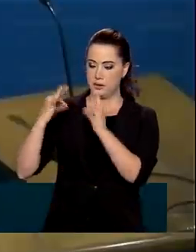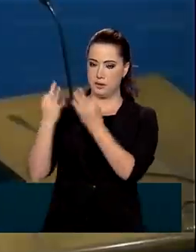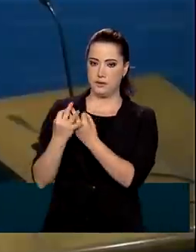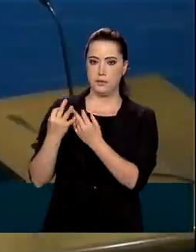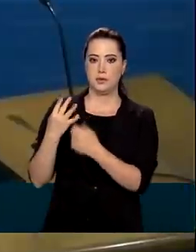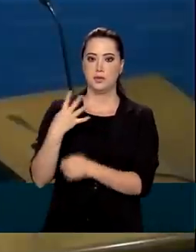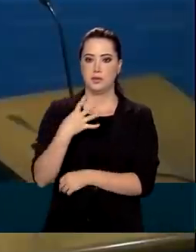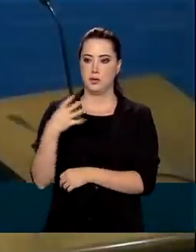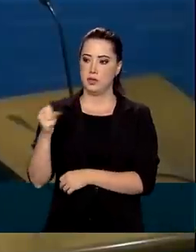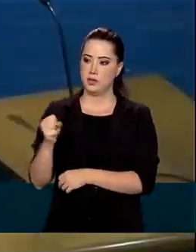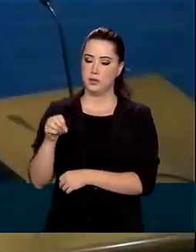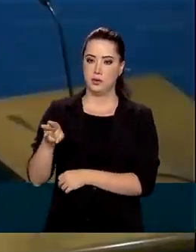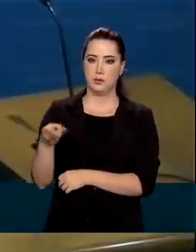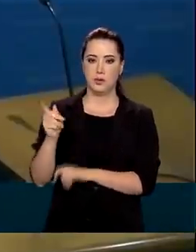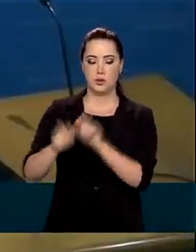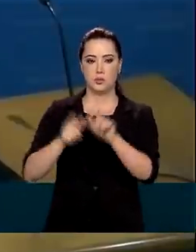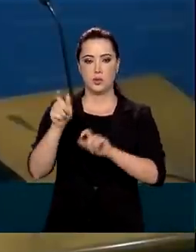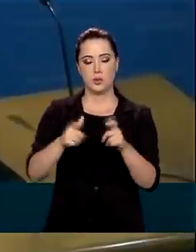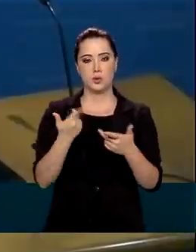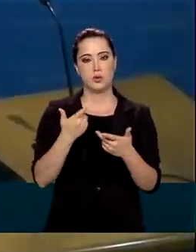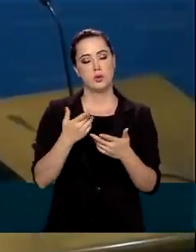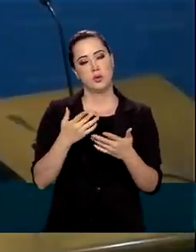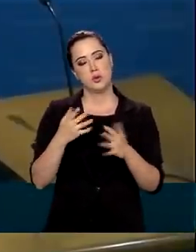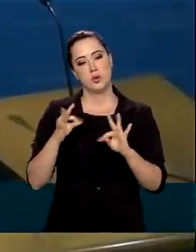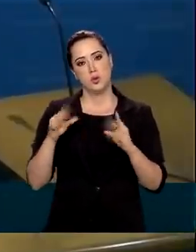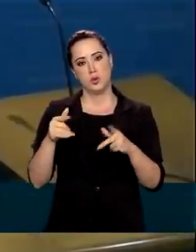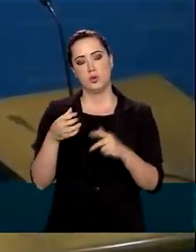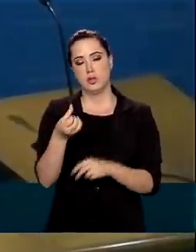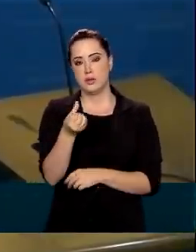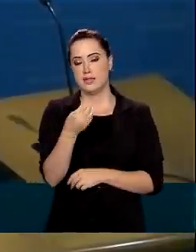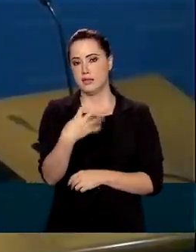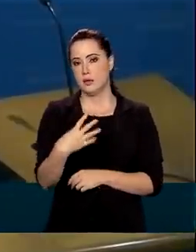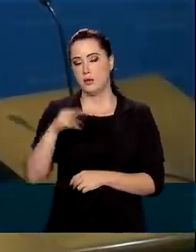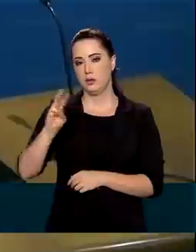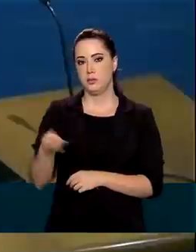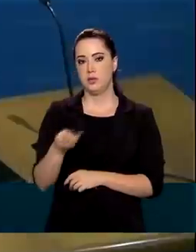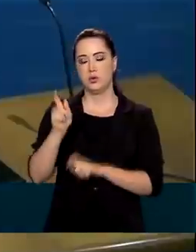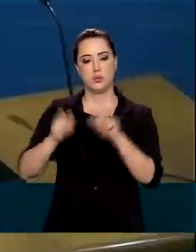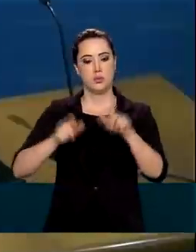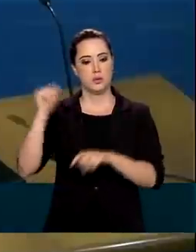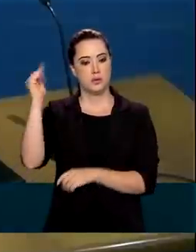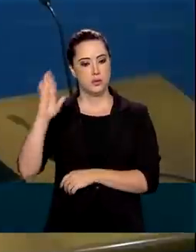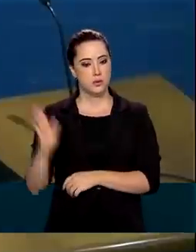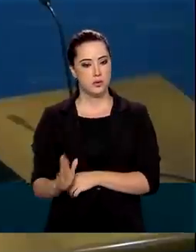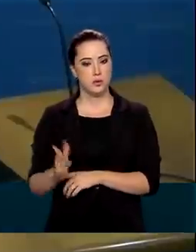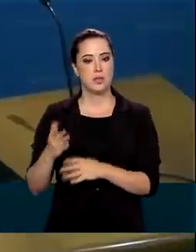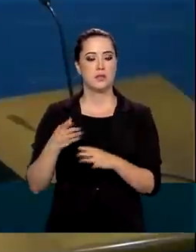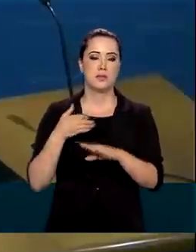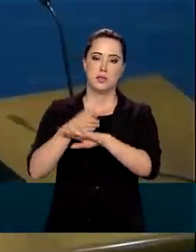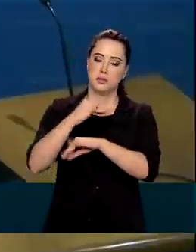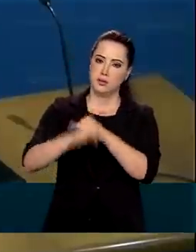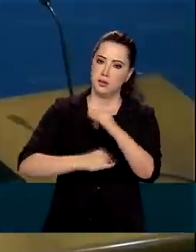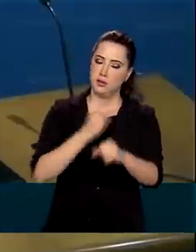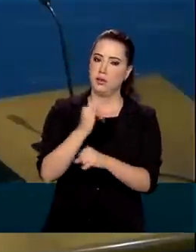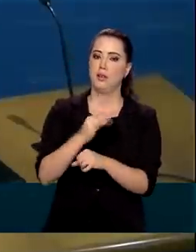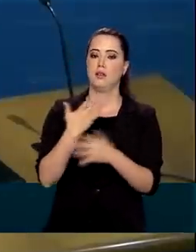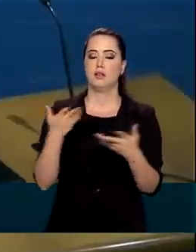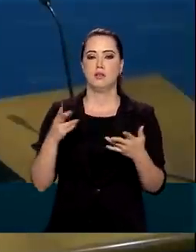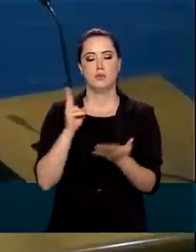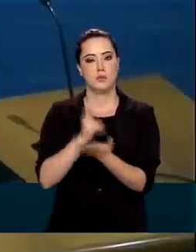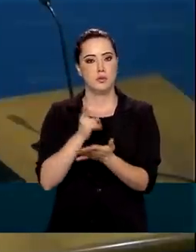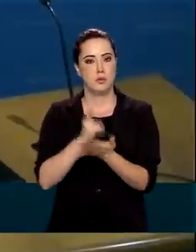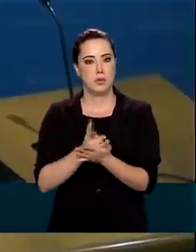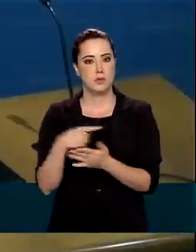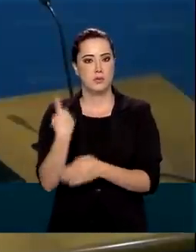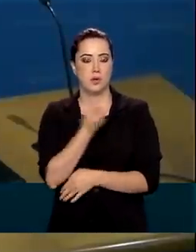milhões de invisíveis, então 64 milhões de brasileiros que foram digitalizados e no mês e meio